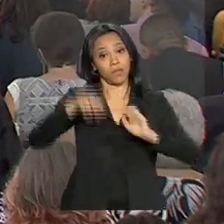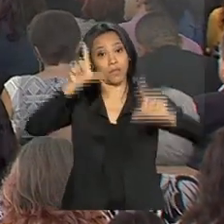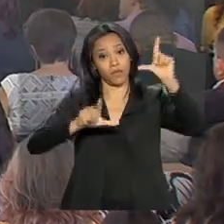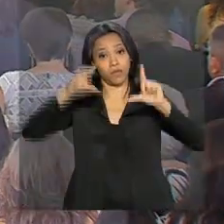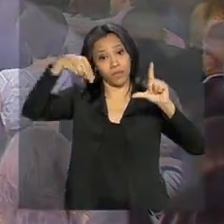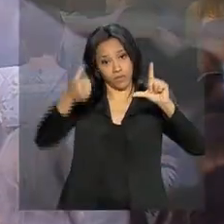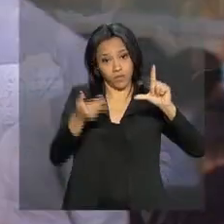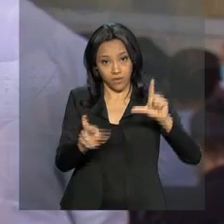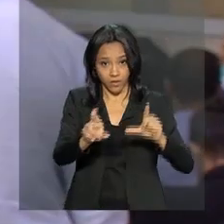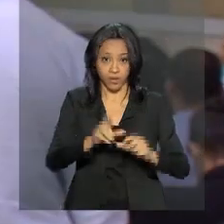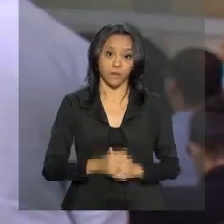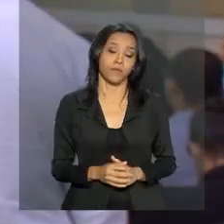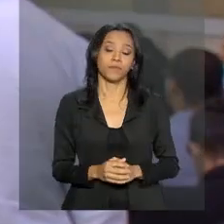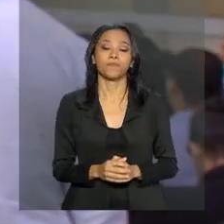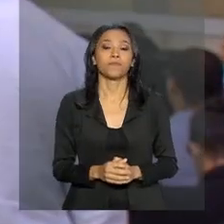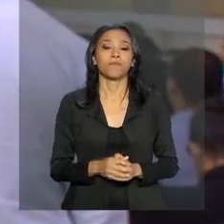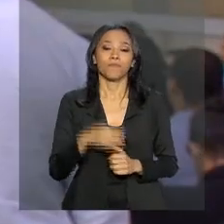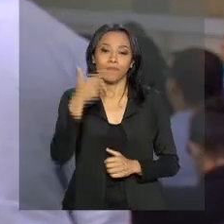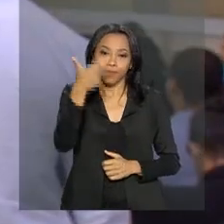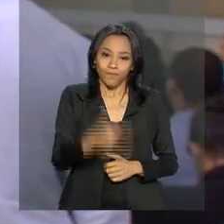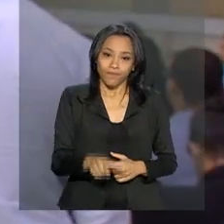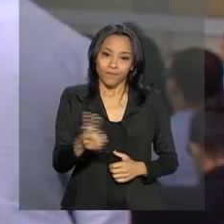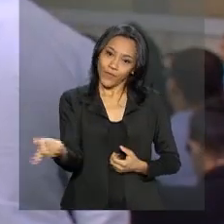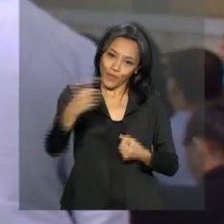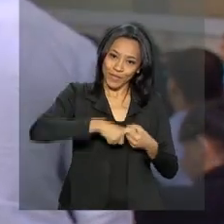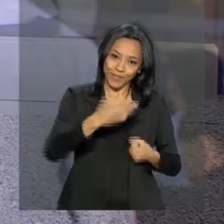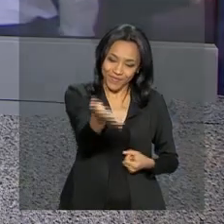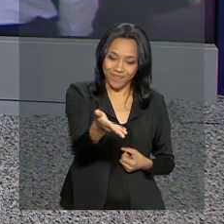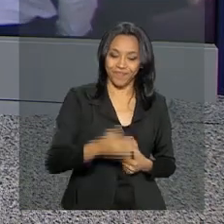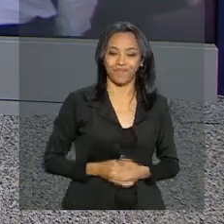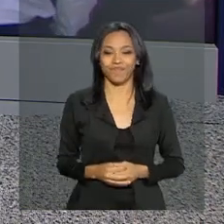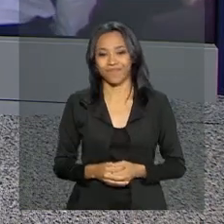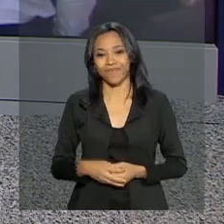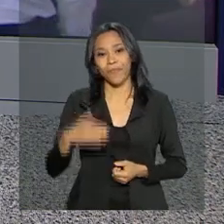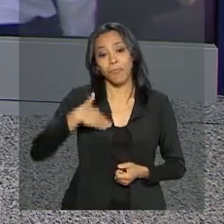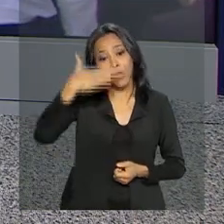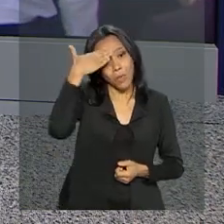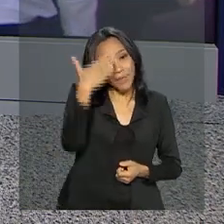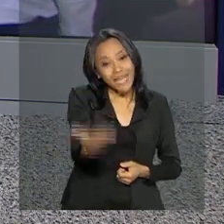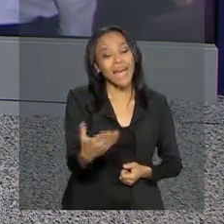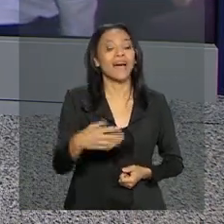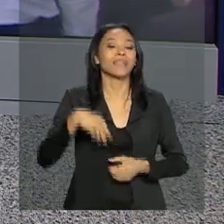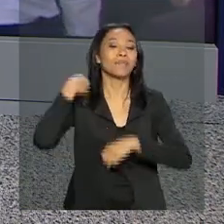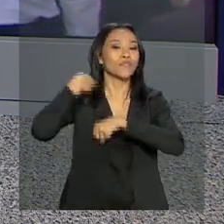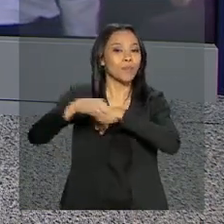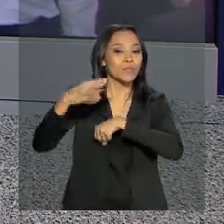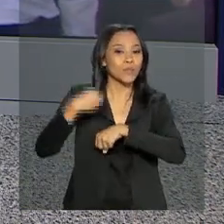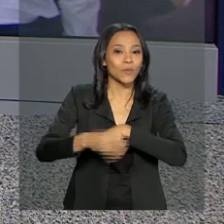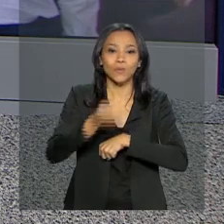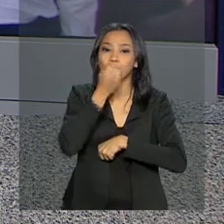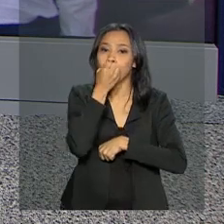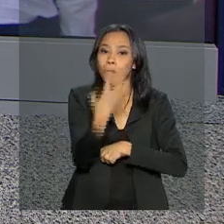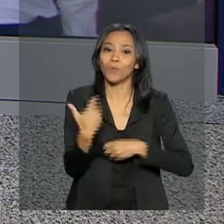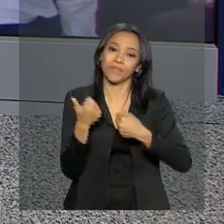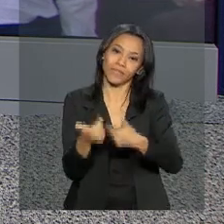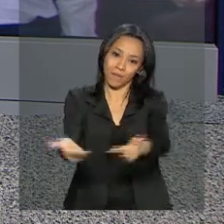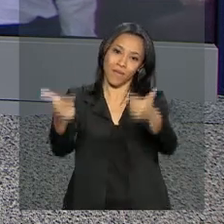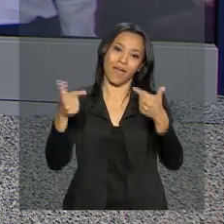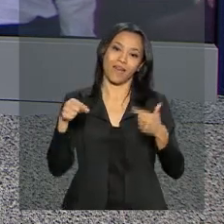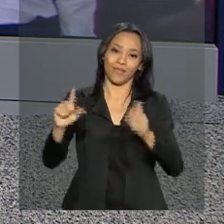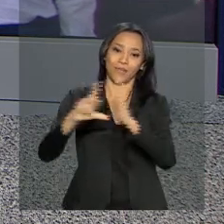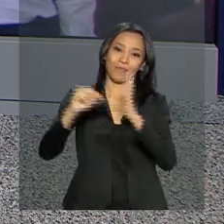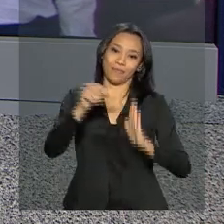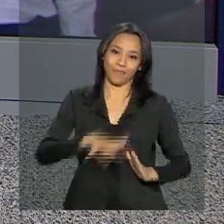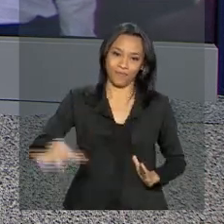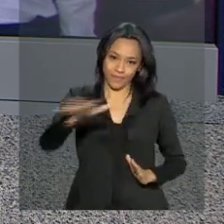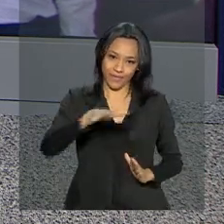TVNBR. Alessandra, voltamos com você. Obrigada Luana pelas informações. Um bom trabalho para você aí no Palácio